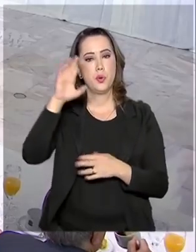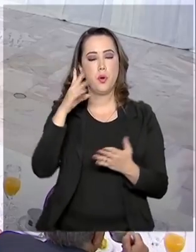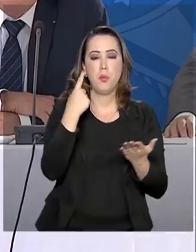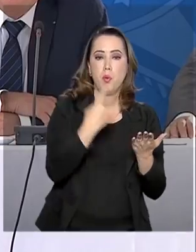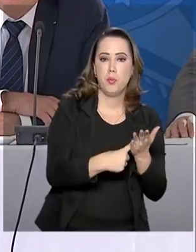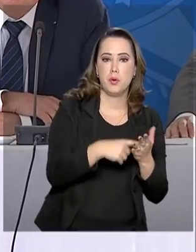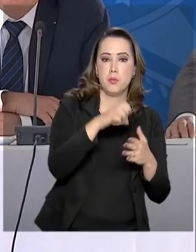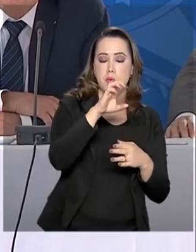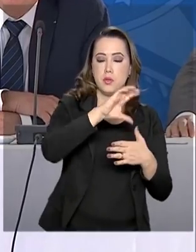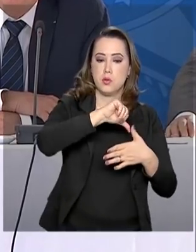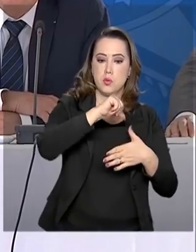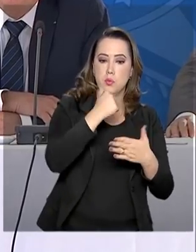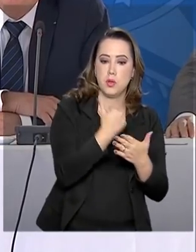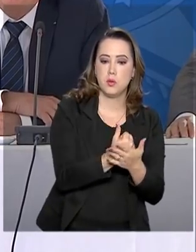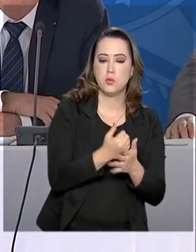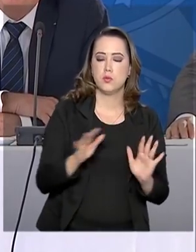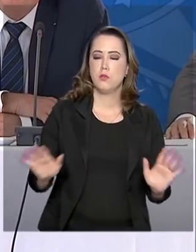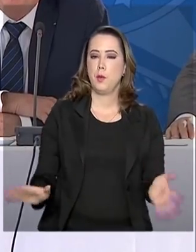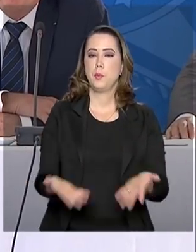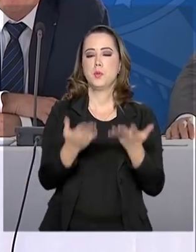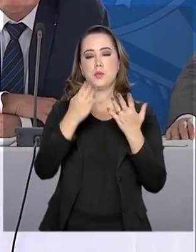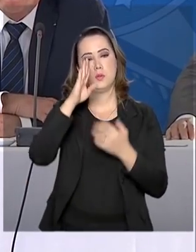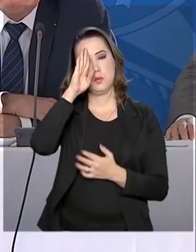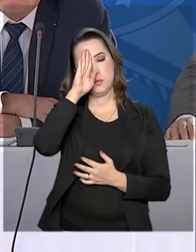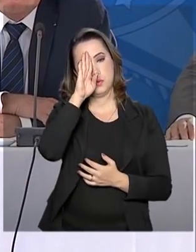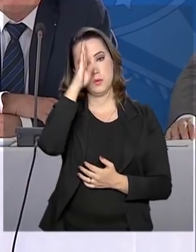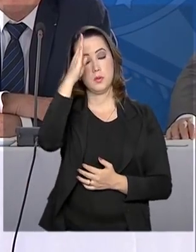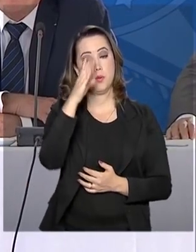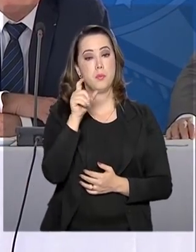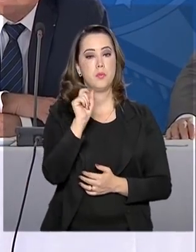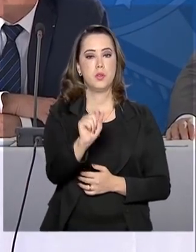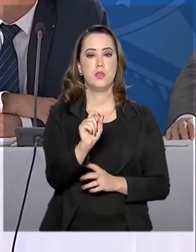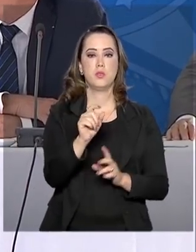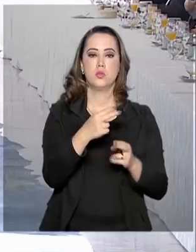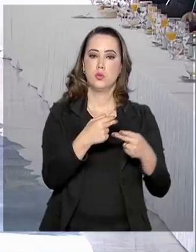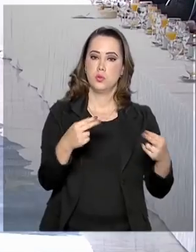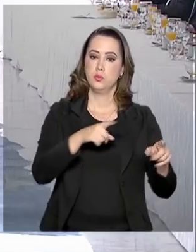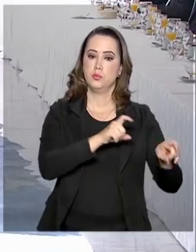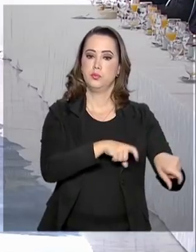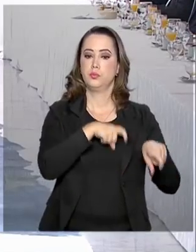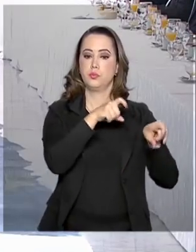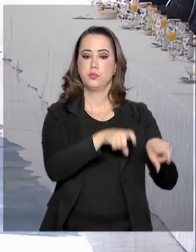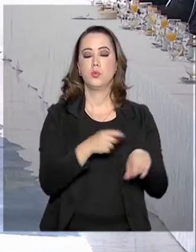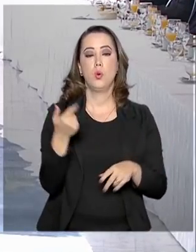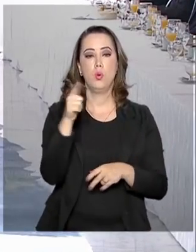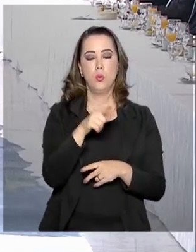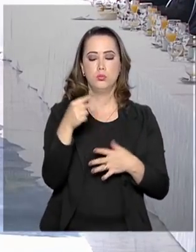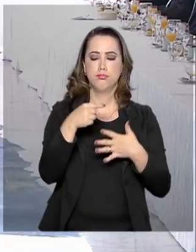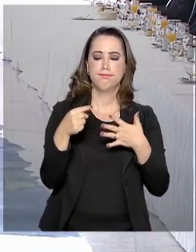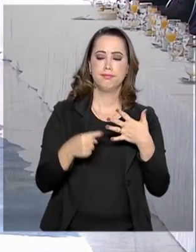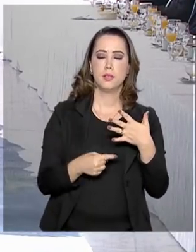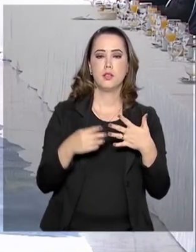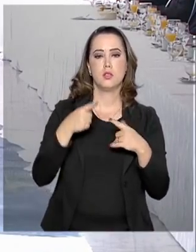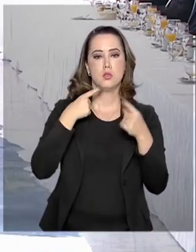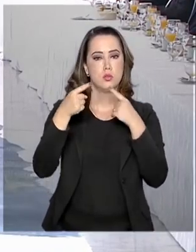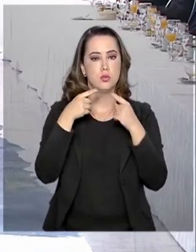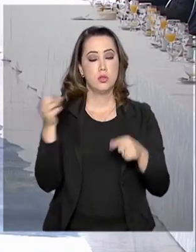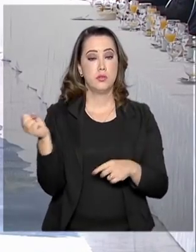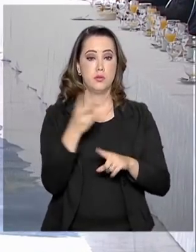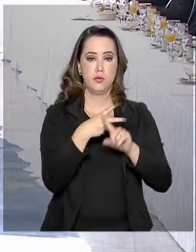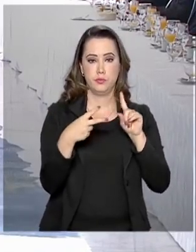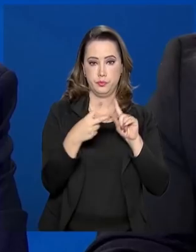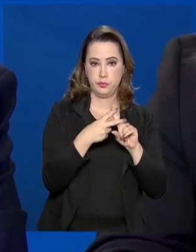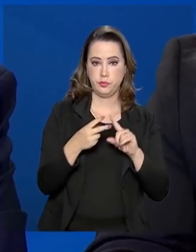Mercosul, que vai impulsionar principalmente as atividades do campo. Outro ponto debatido foi a nova